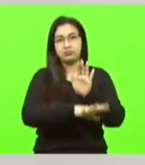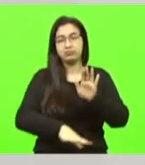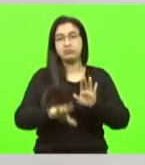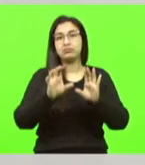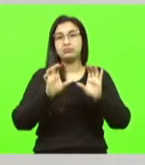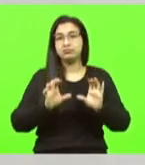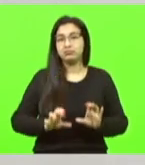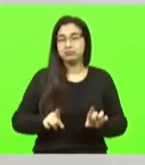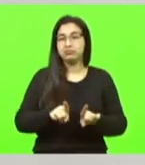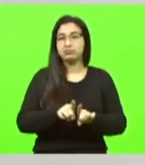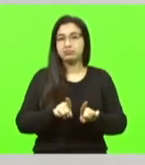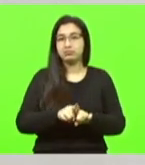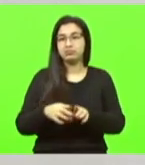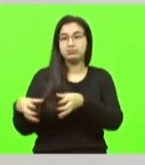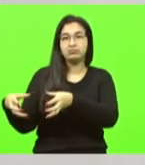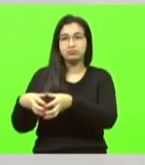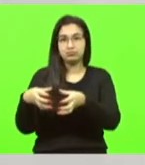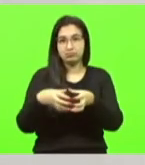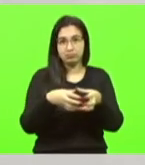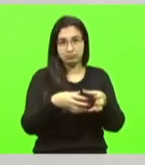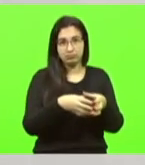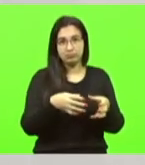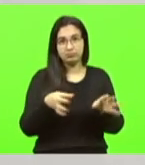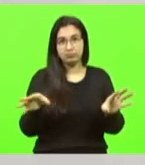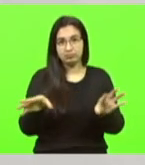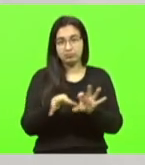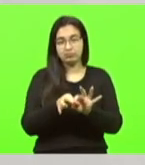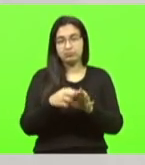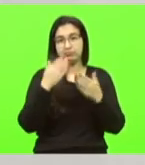afins. Muito obrigado ao Parlamento Catarinense.